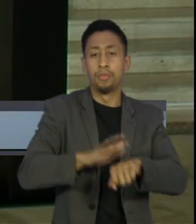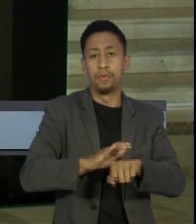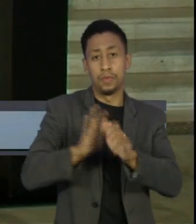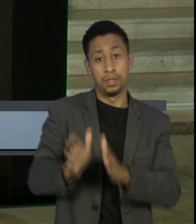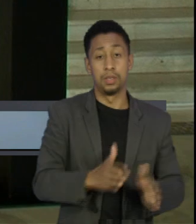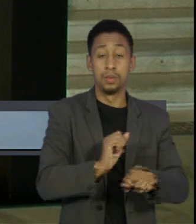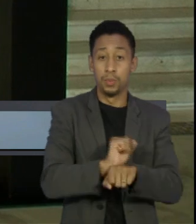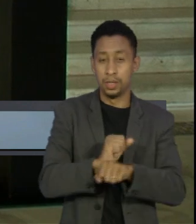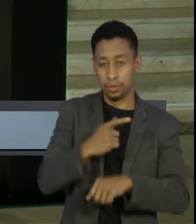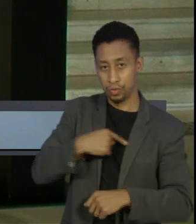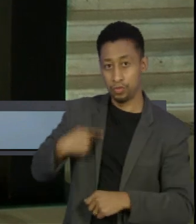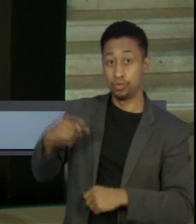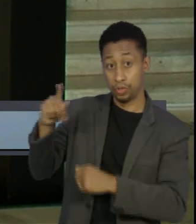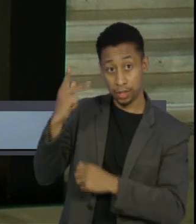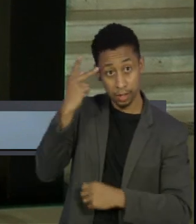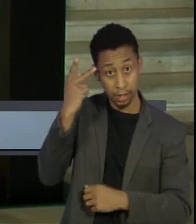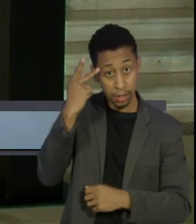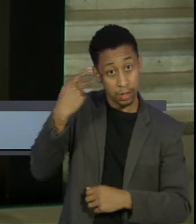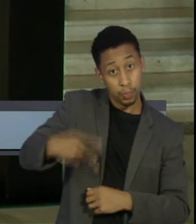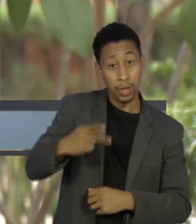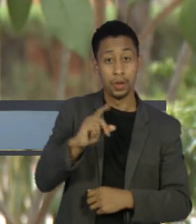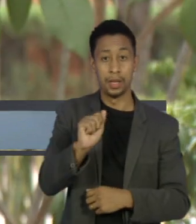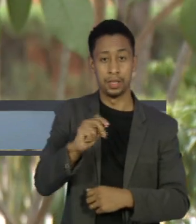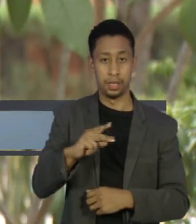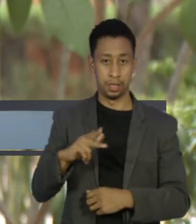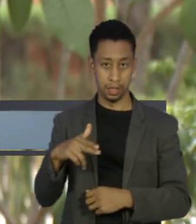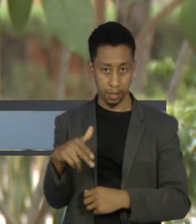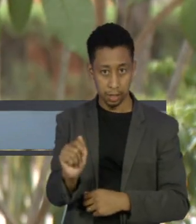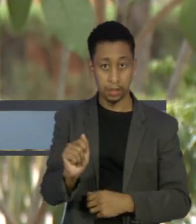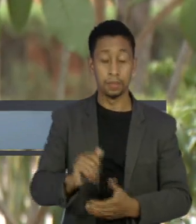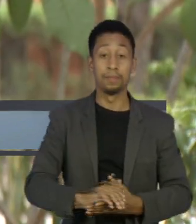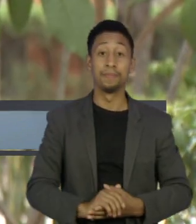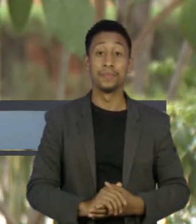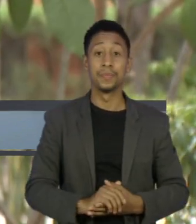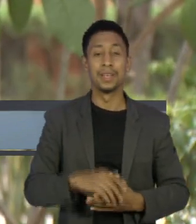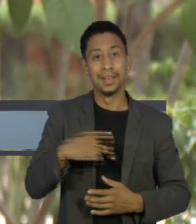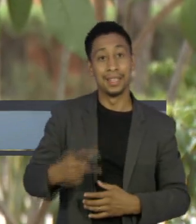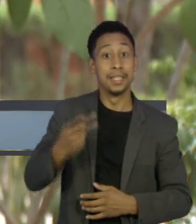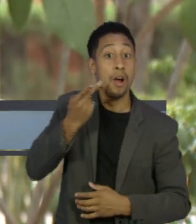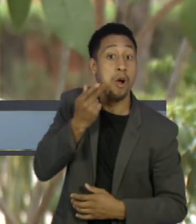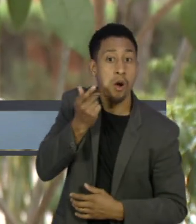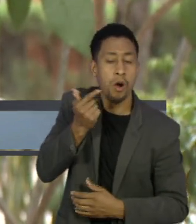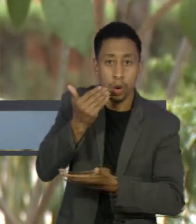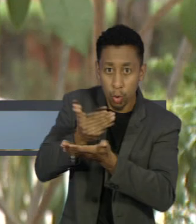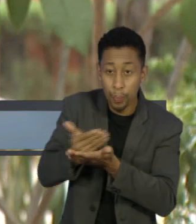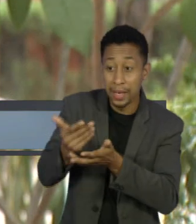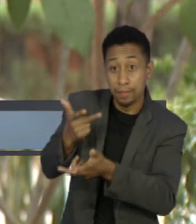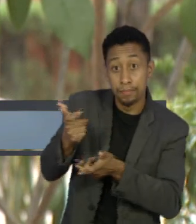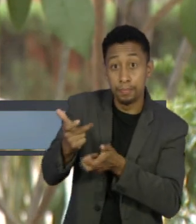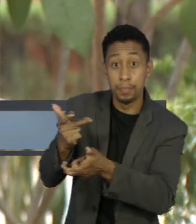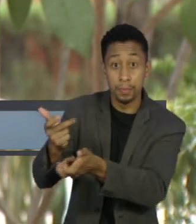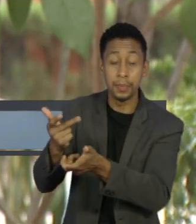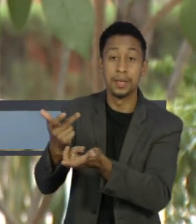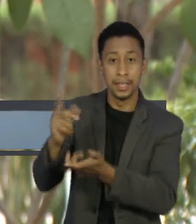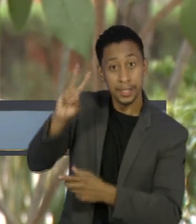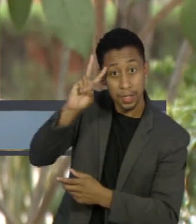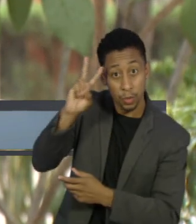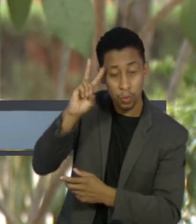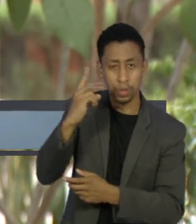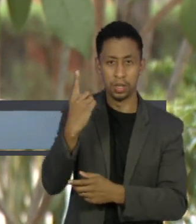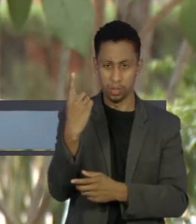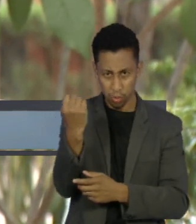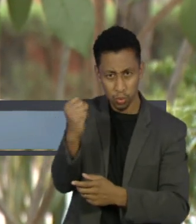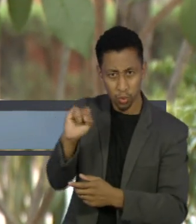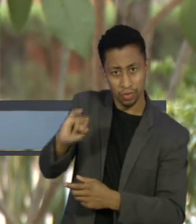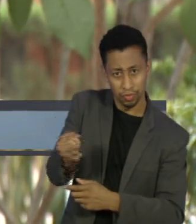China. De São Paulo, Adriana Simino. Aqui no Ceará, vacinação já começa nesta segunda-feira, dia 18 de janeiro. O